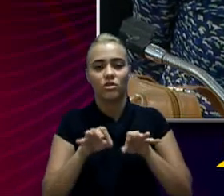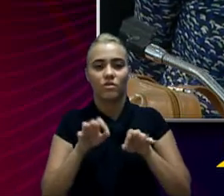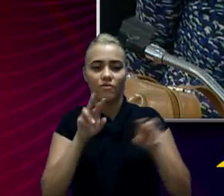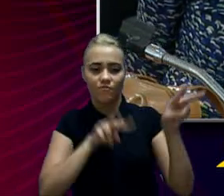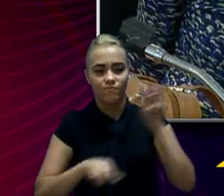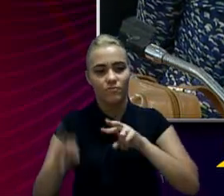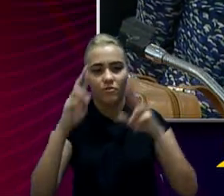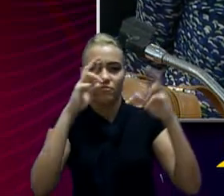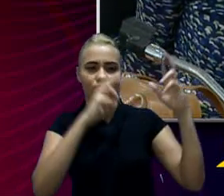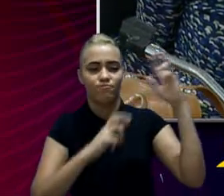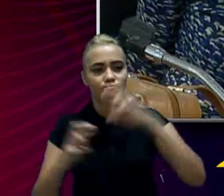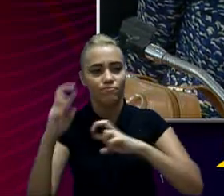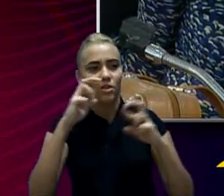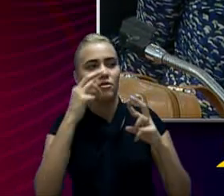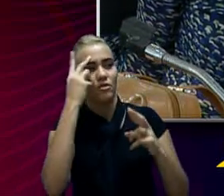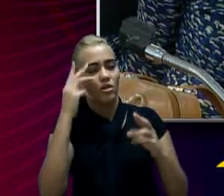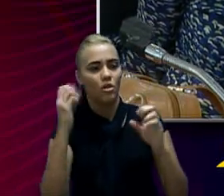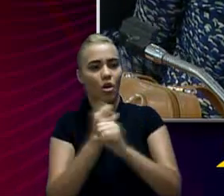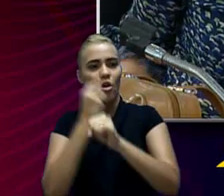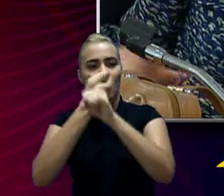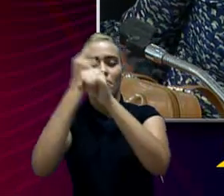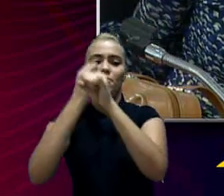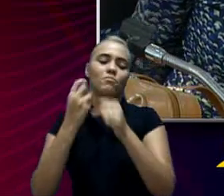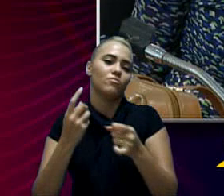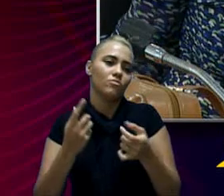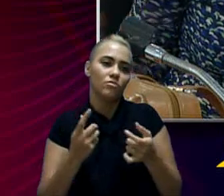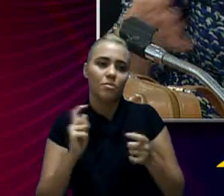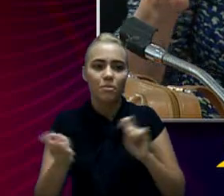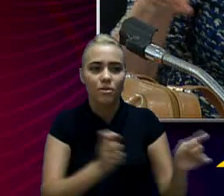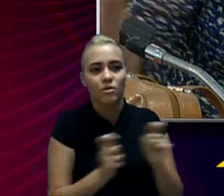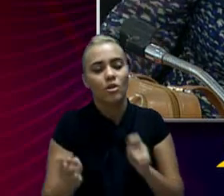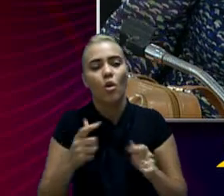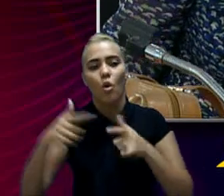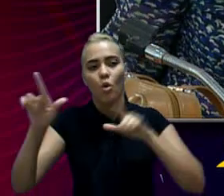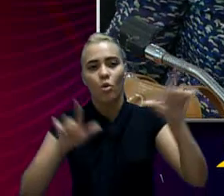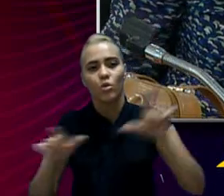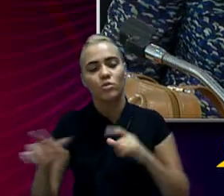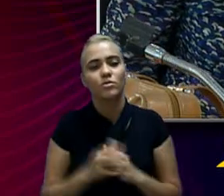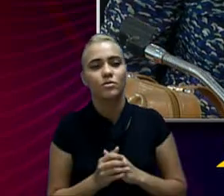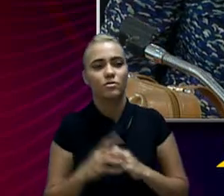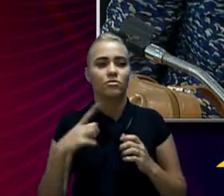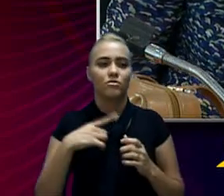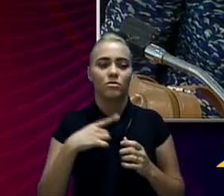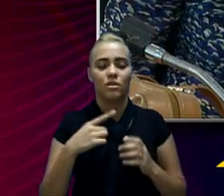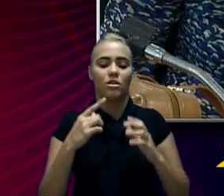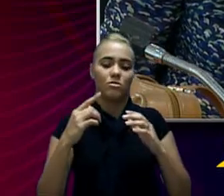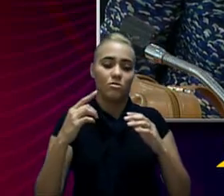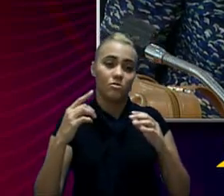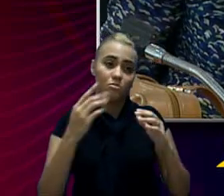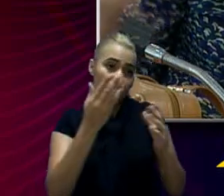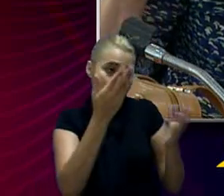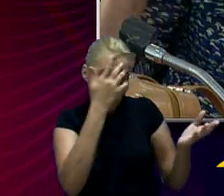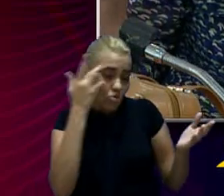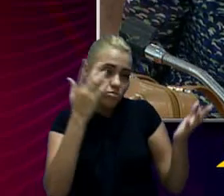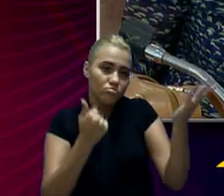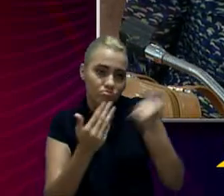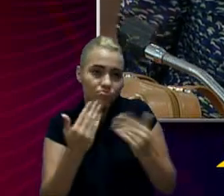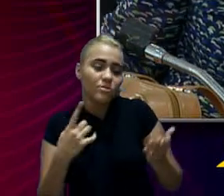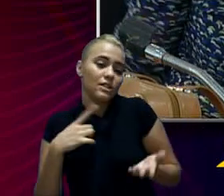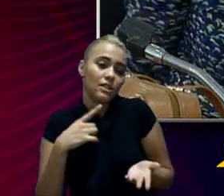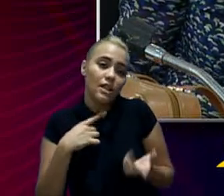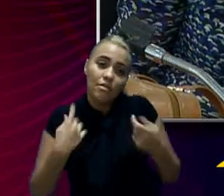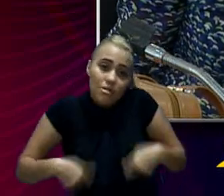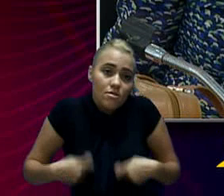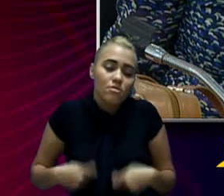a cidade, obras, lojamentos e tudo mais e outros. Por exemplo, tem concurso vigente e tem necessidade. dando um